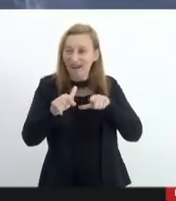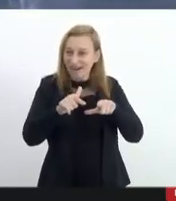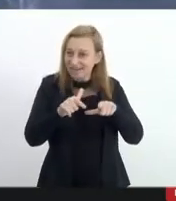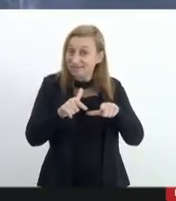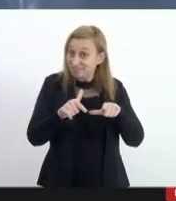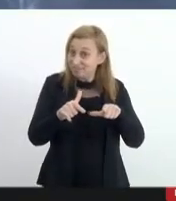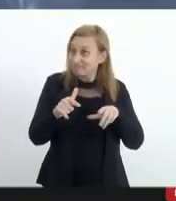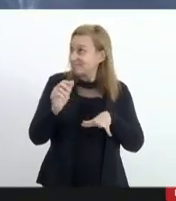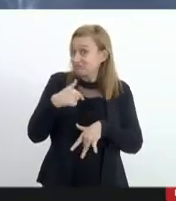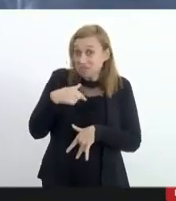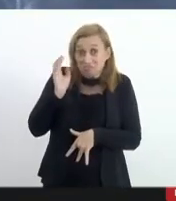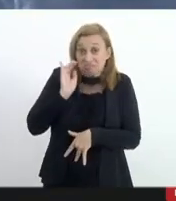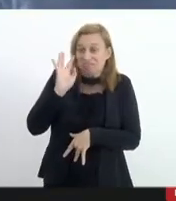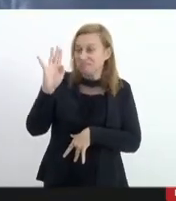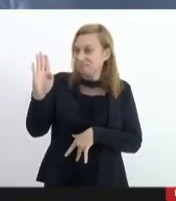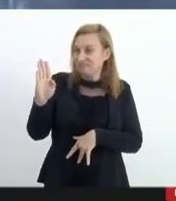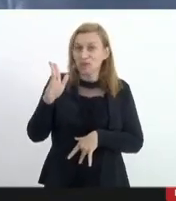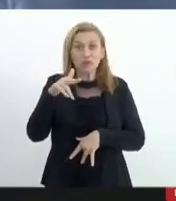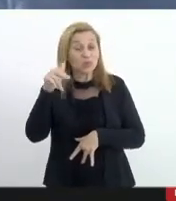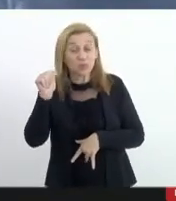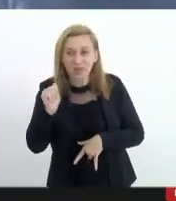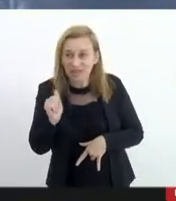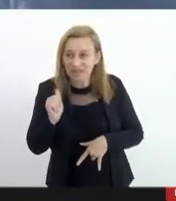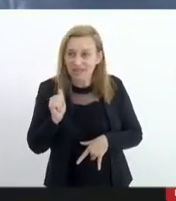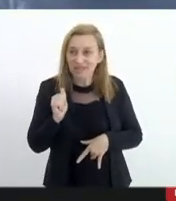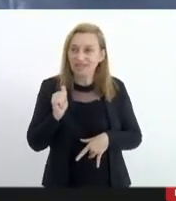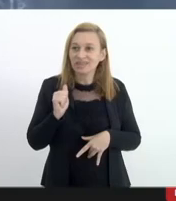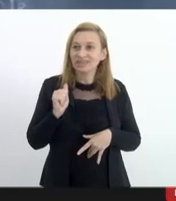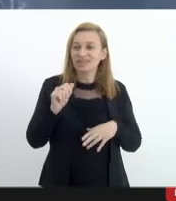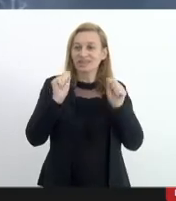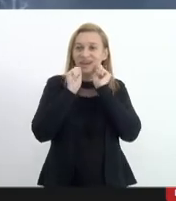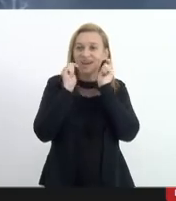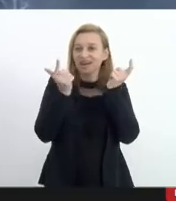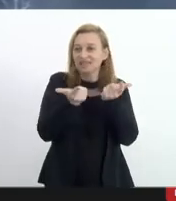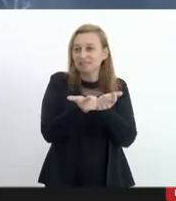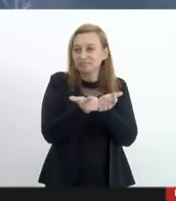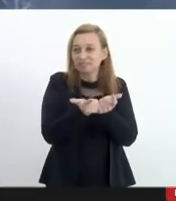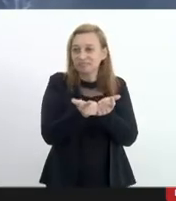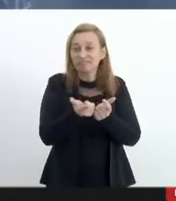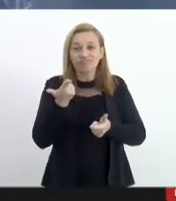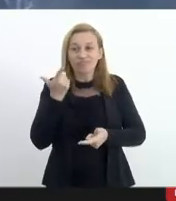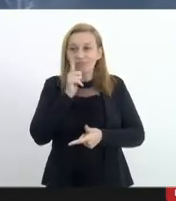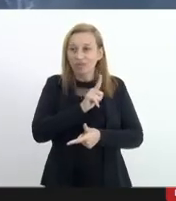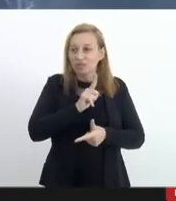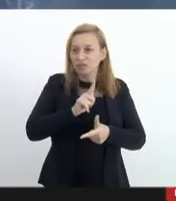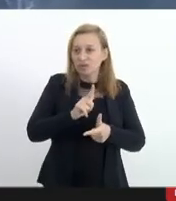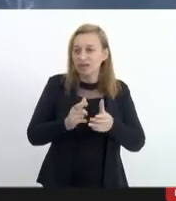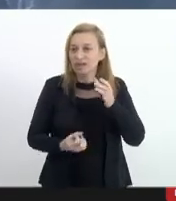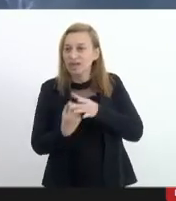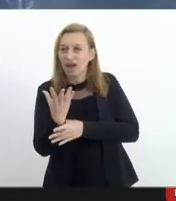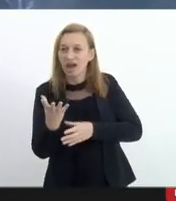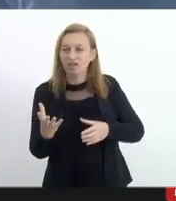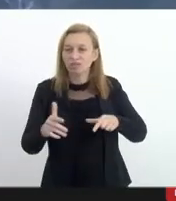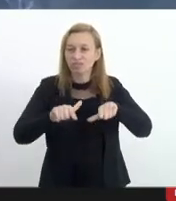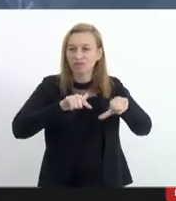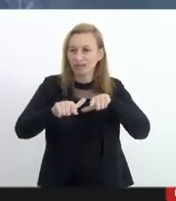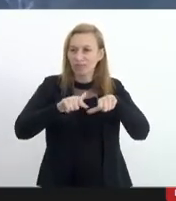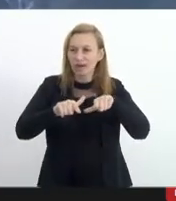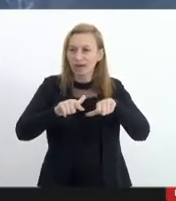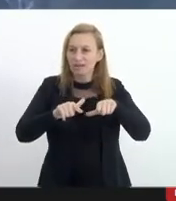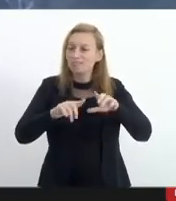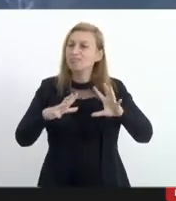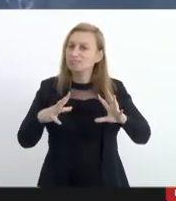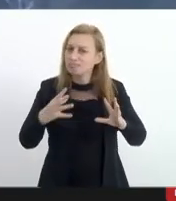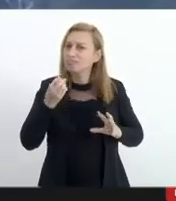era inimaginável nunca antes visto nessa assembleia a gente conseguiu construir um trabalho tão sólido e tão